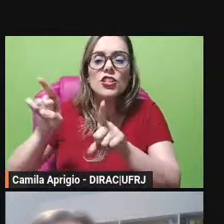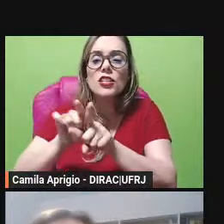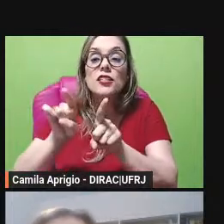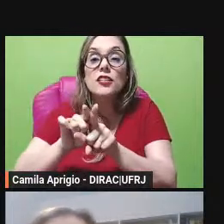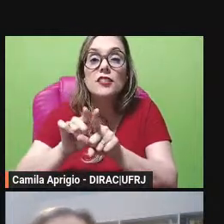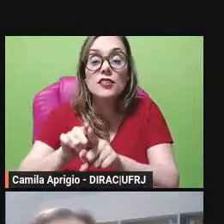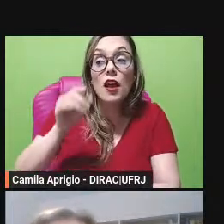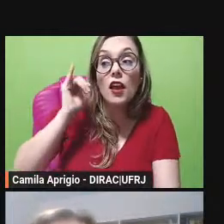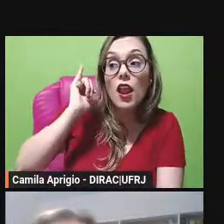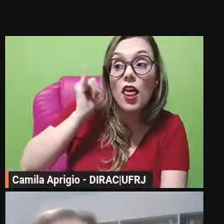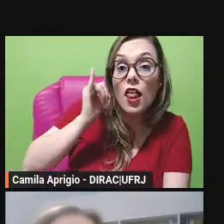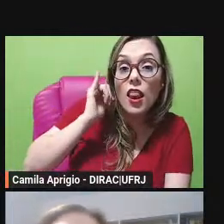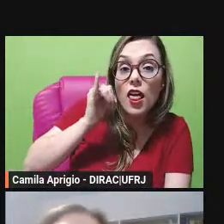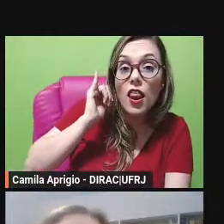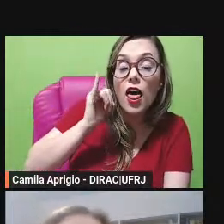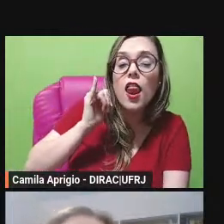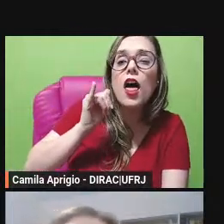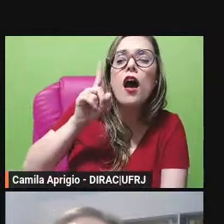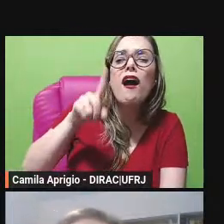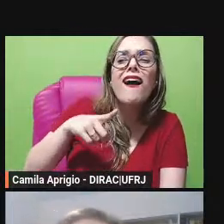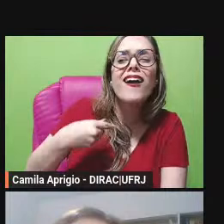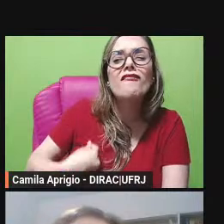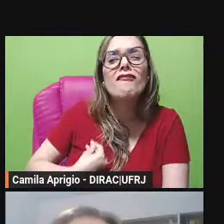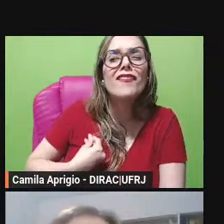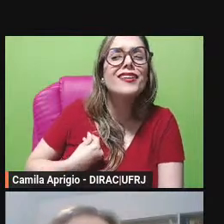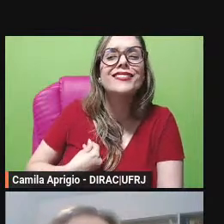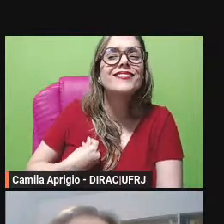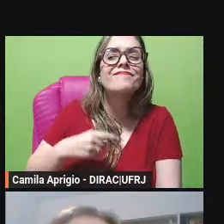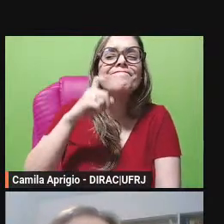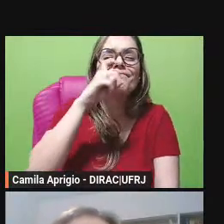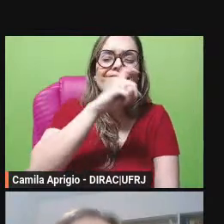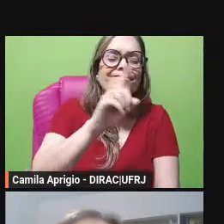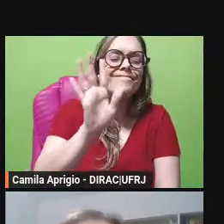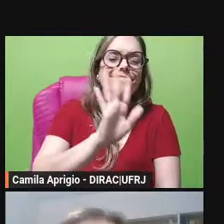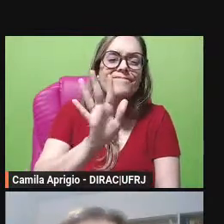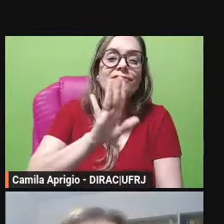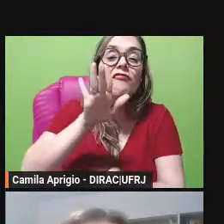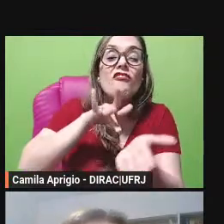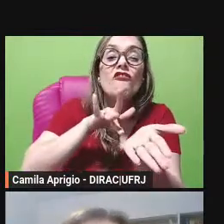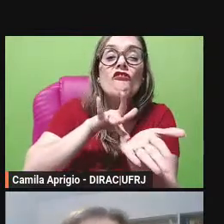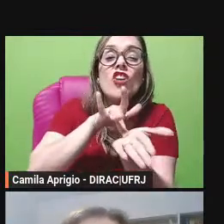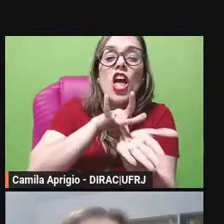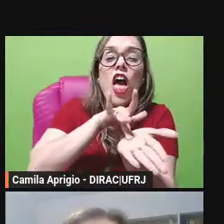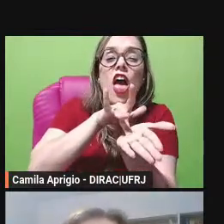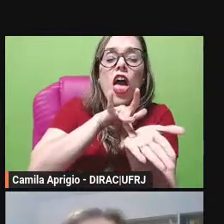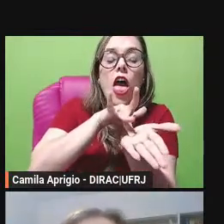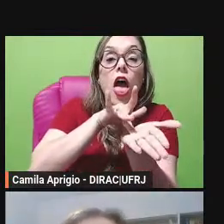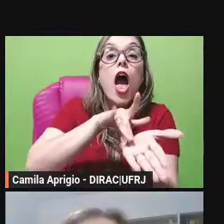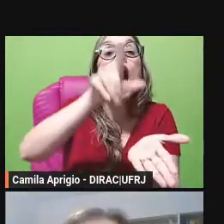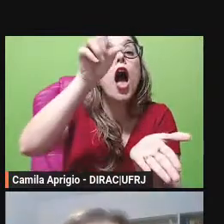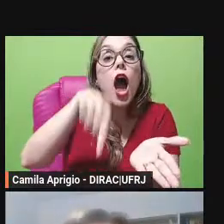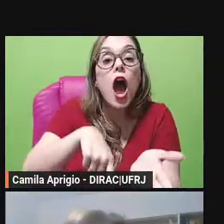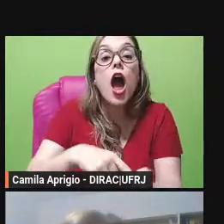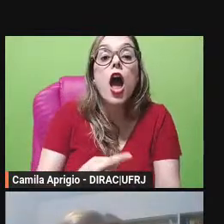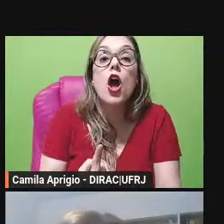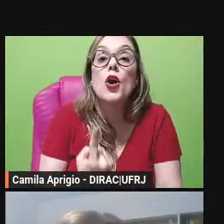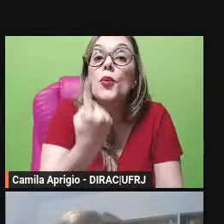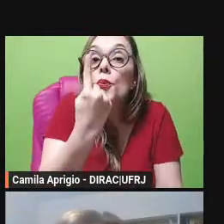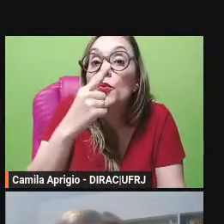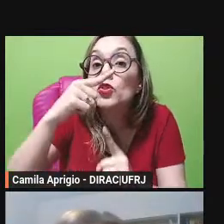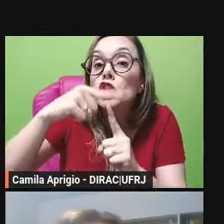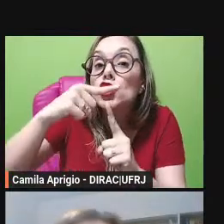ficcional ele está usando então uma espécie de exemplo que se chama fábula